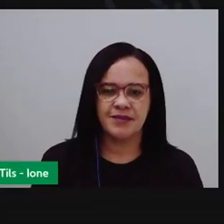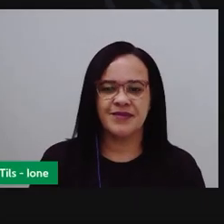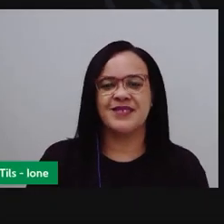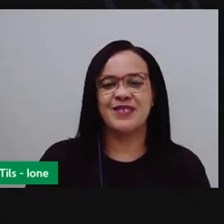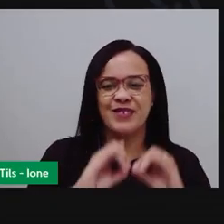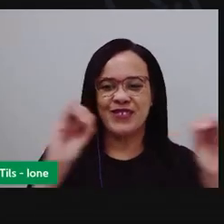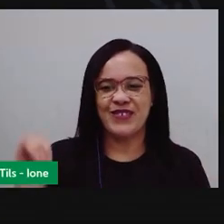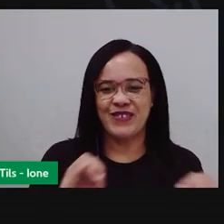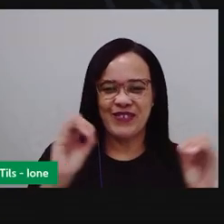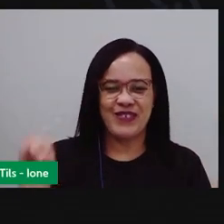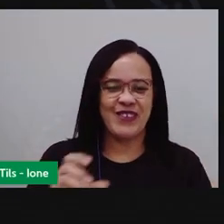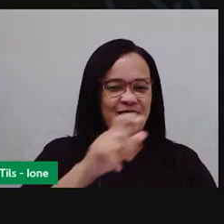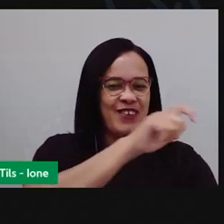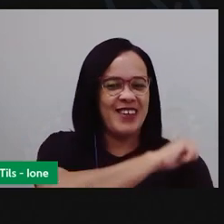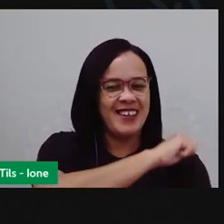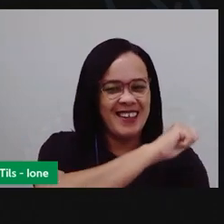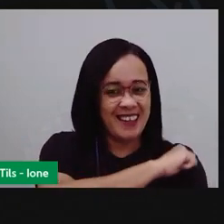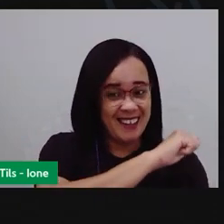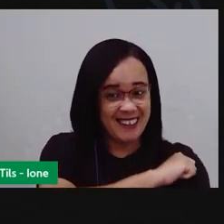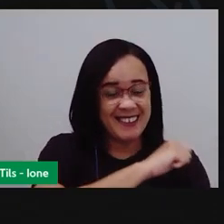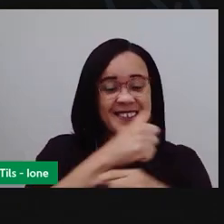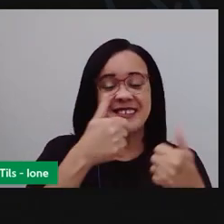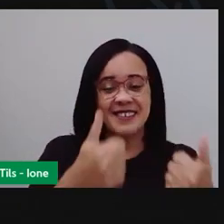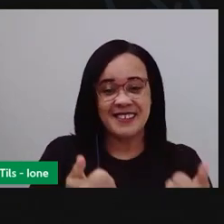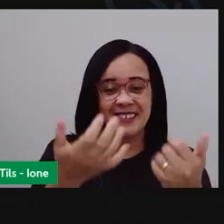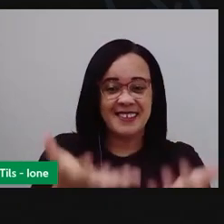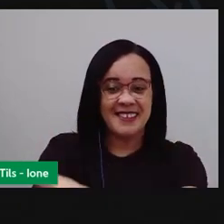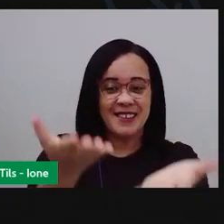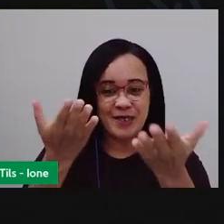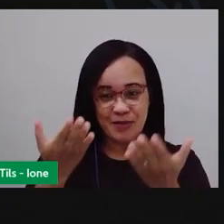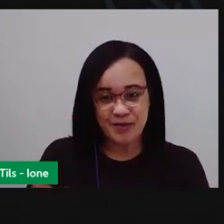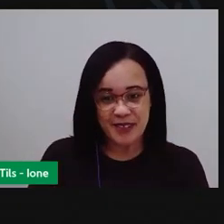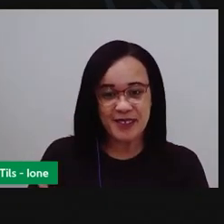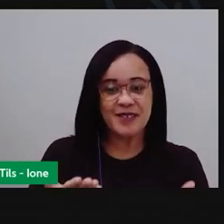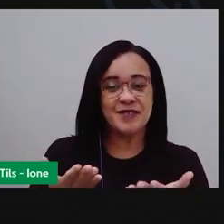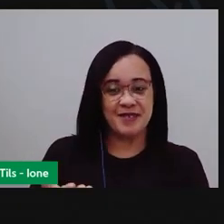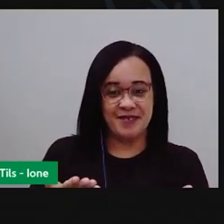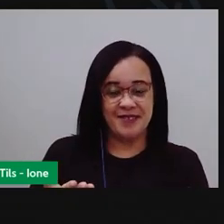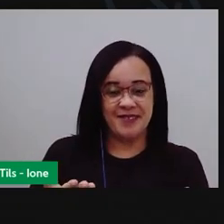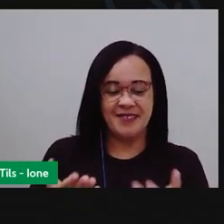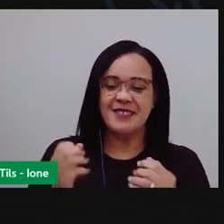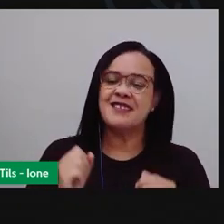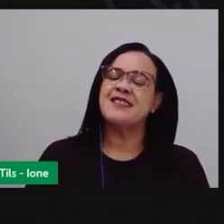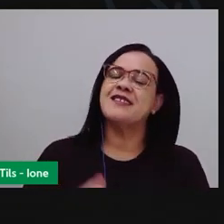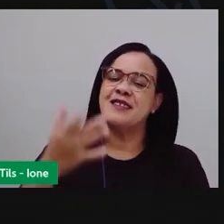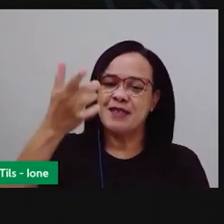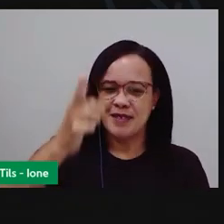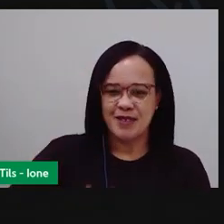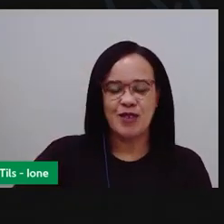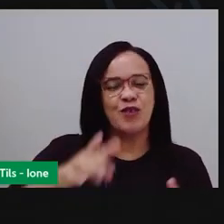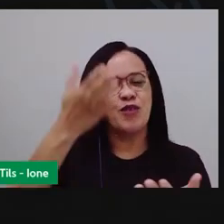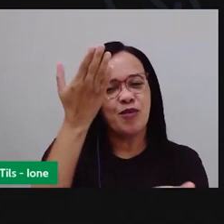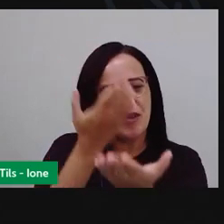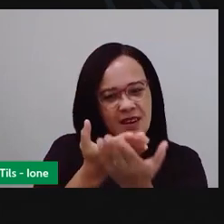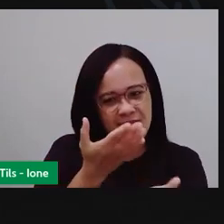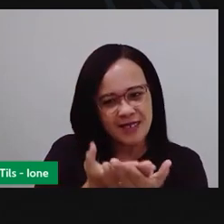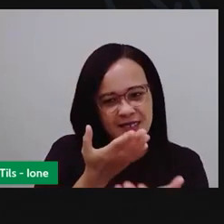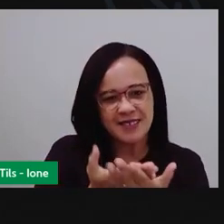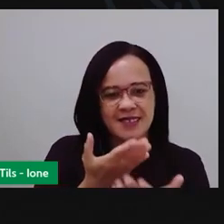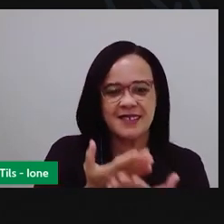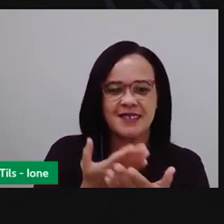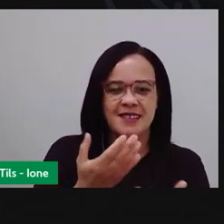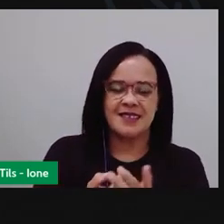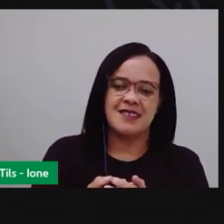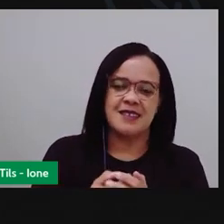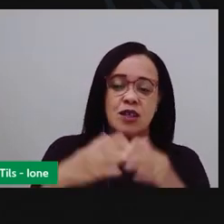Olá, criançada! Sejam bem-vindos a mais uma aula. Hoje nós